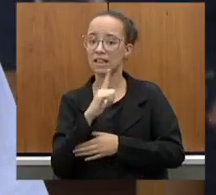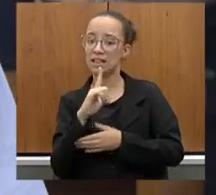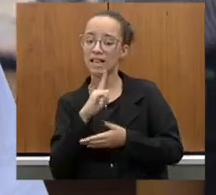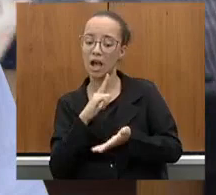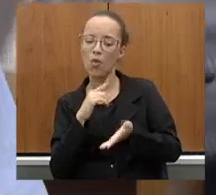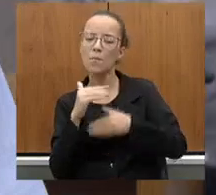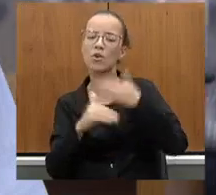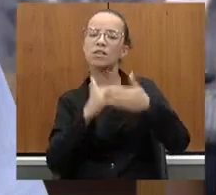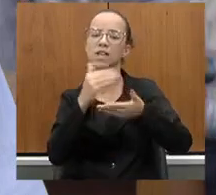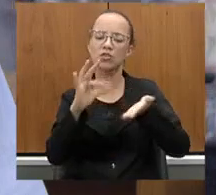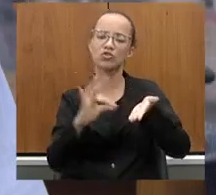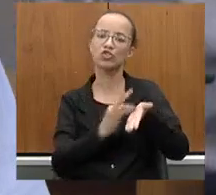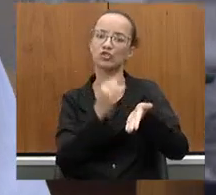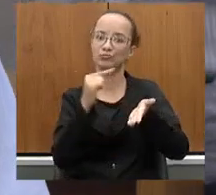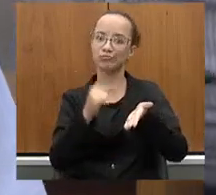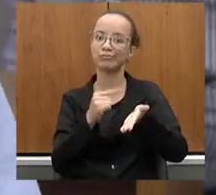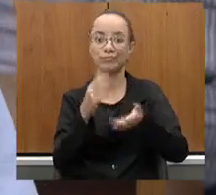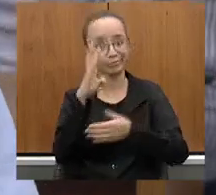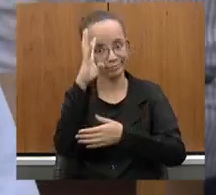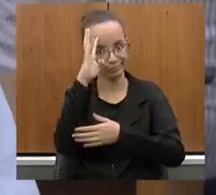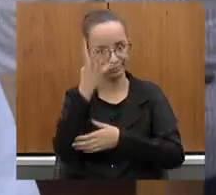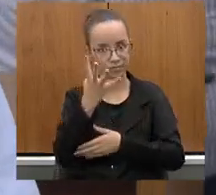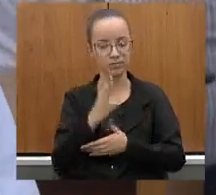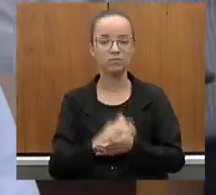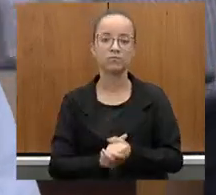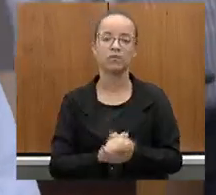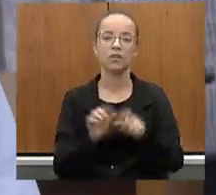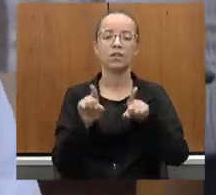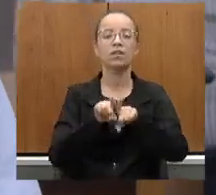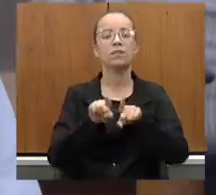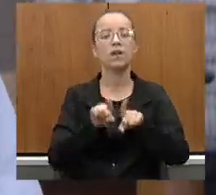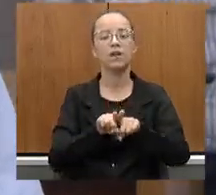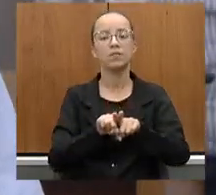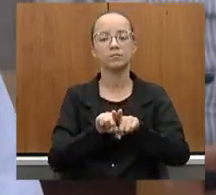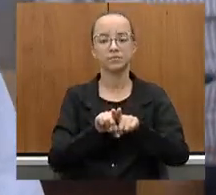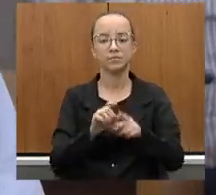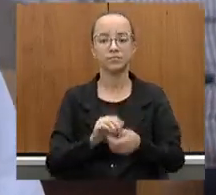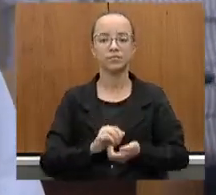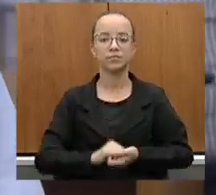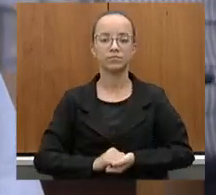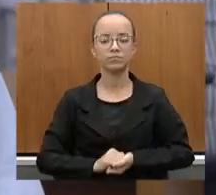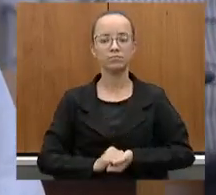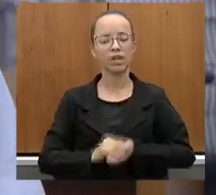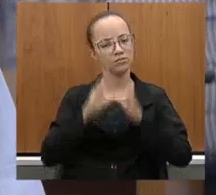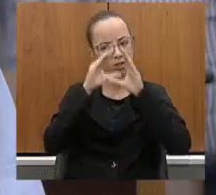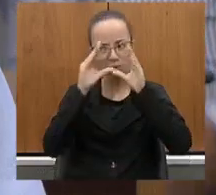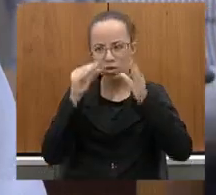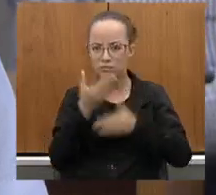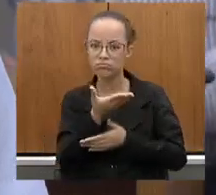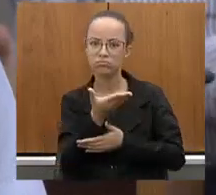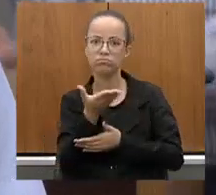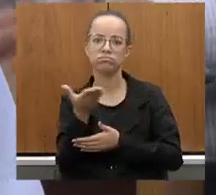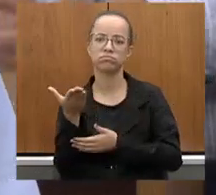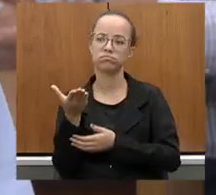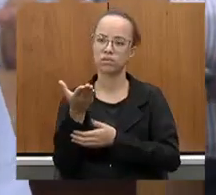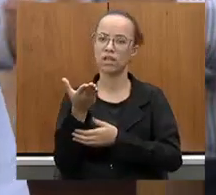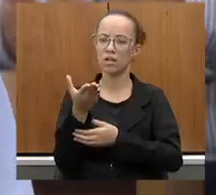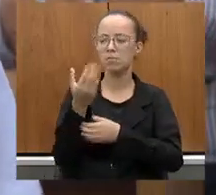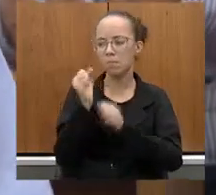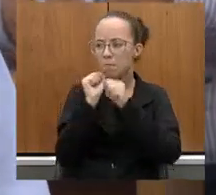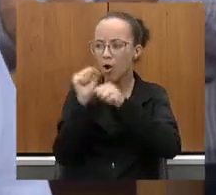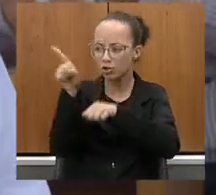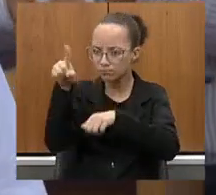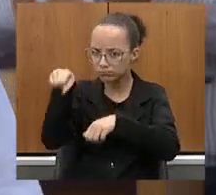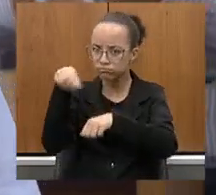para equacionar. E também deixá-lo tranquilo, se o quiser levar essa mensagem